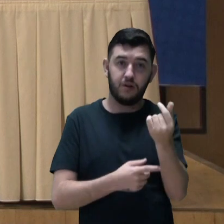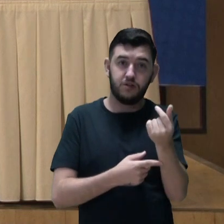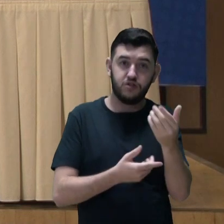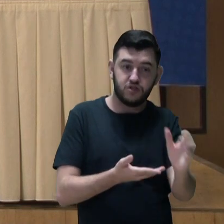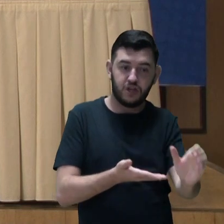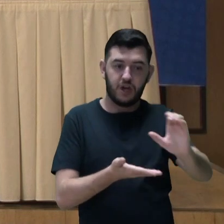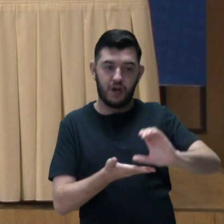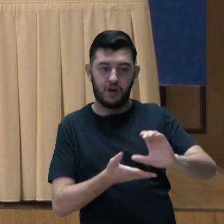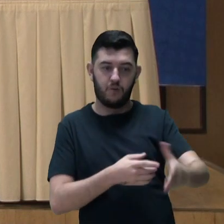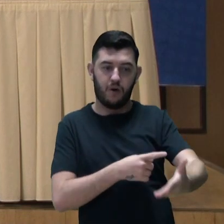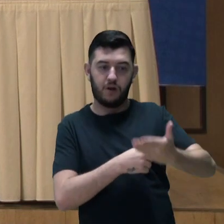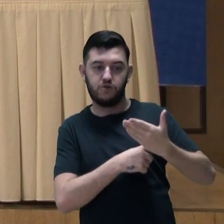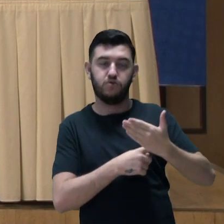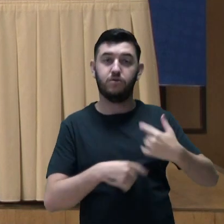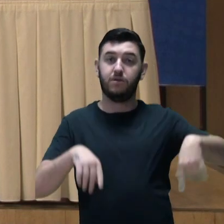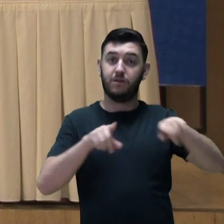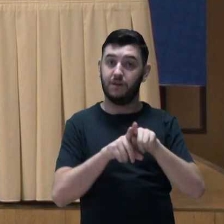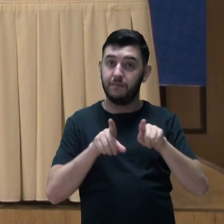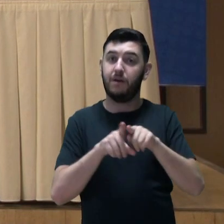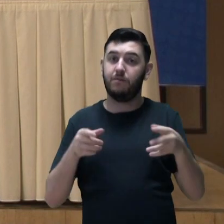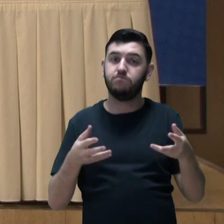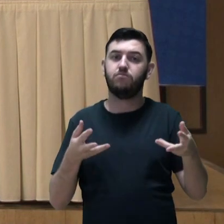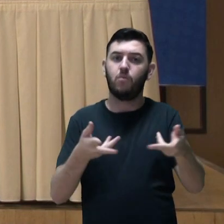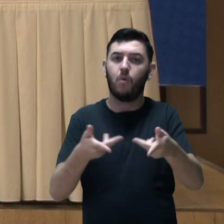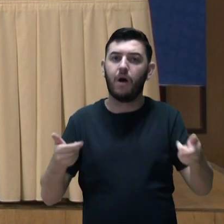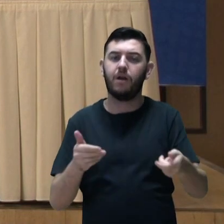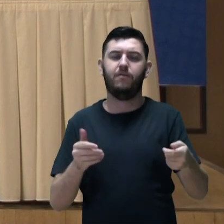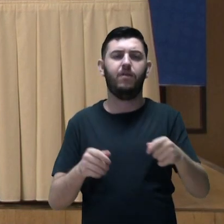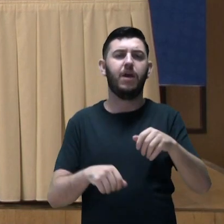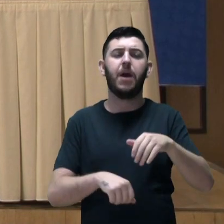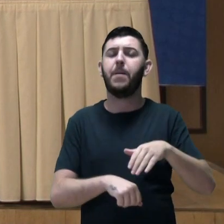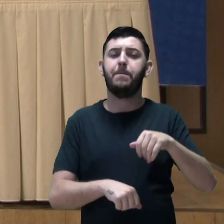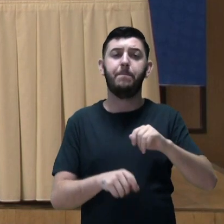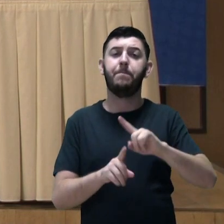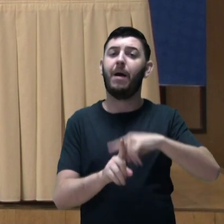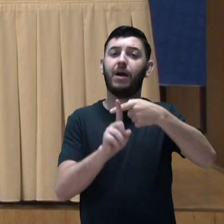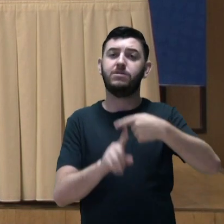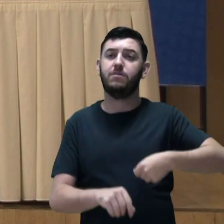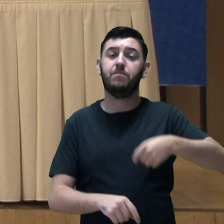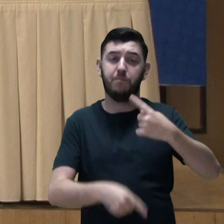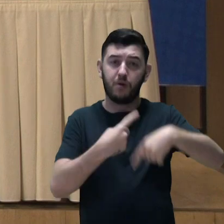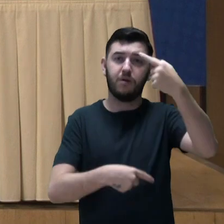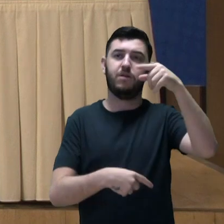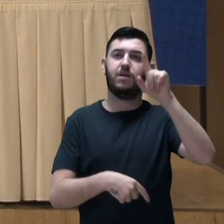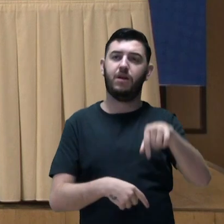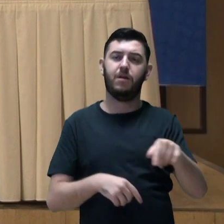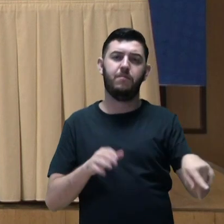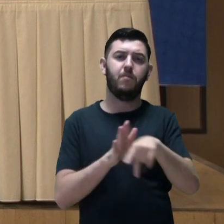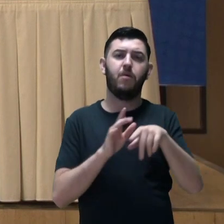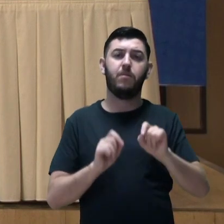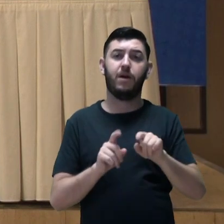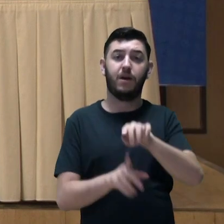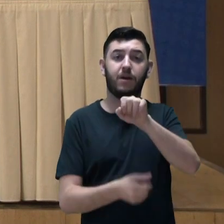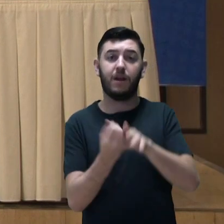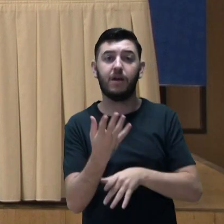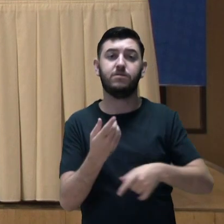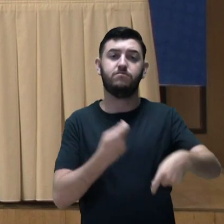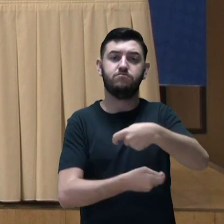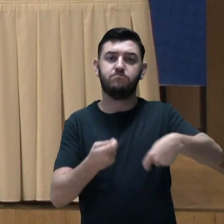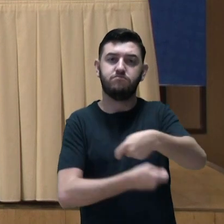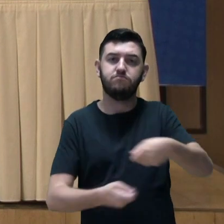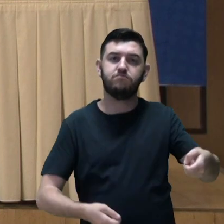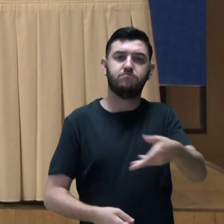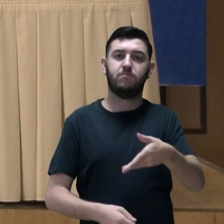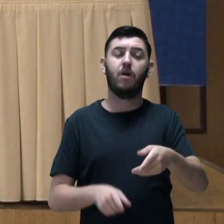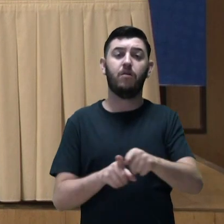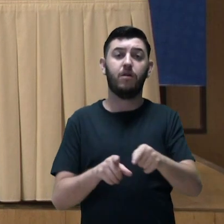O Qualifica Mais Progredir é uma proposta baseada no estímulo à criação de novos negócios e promoção